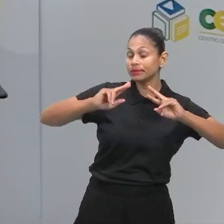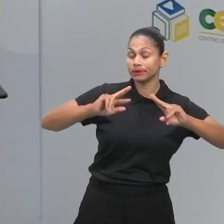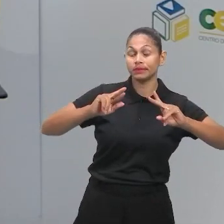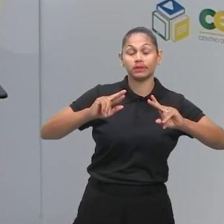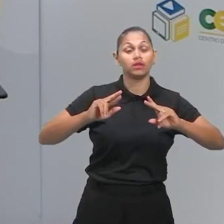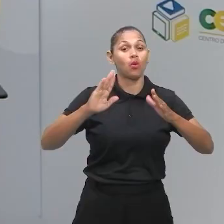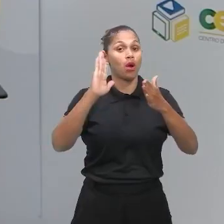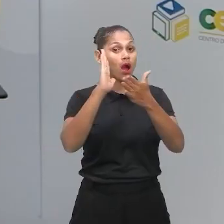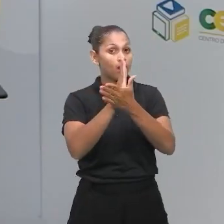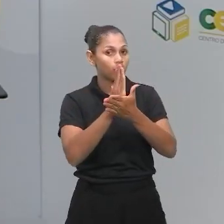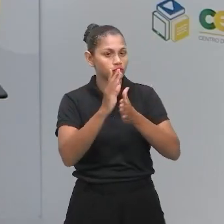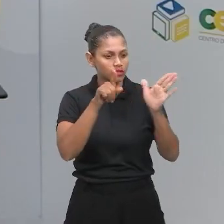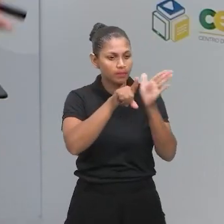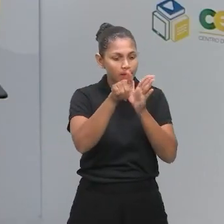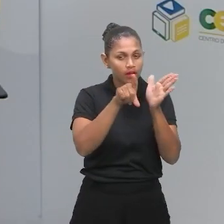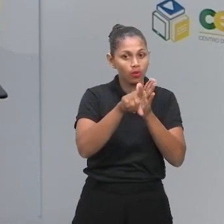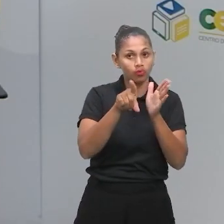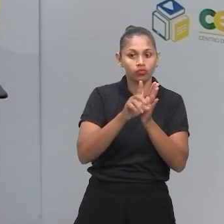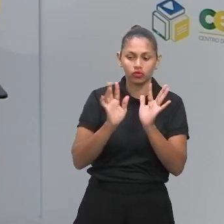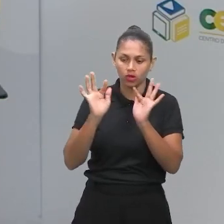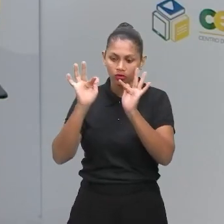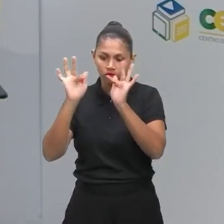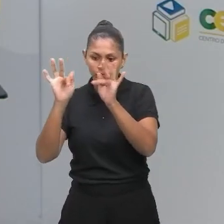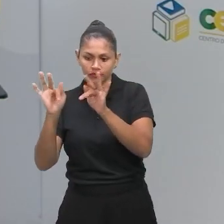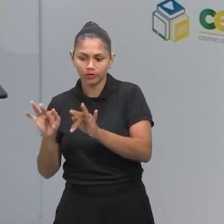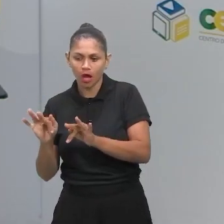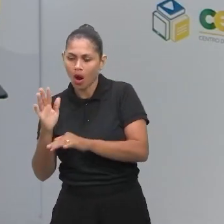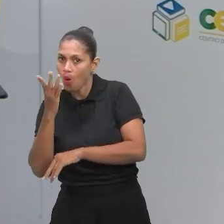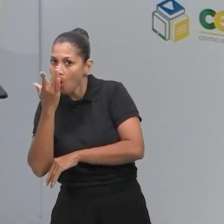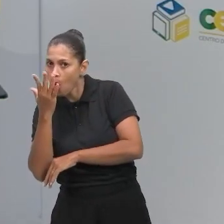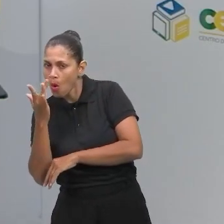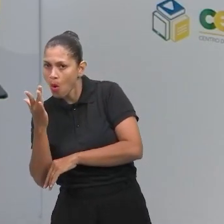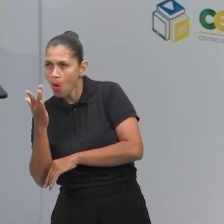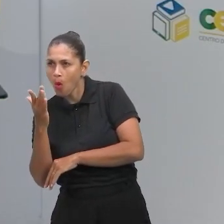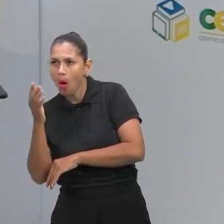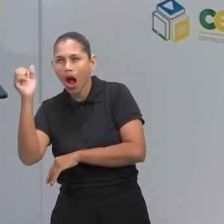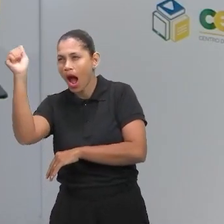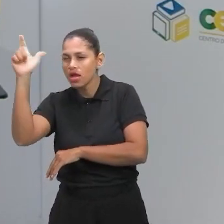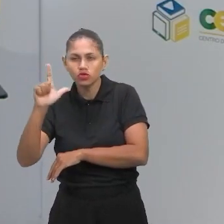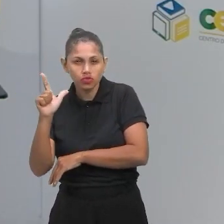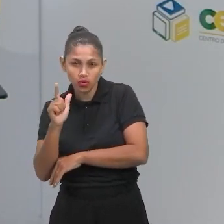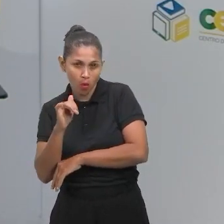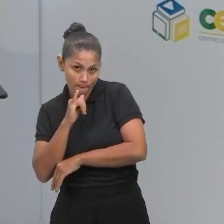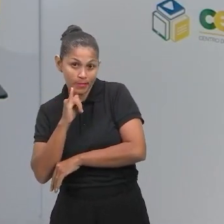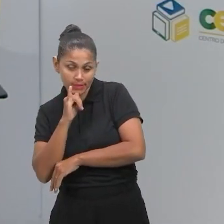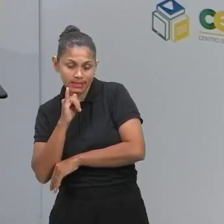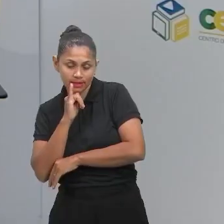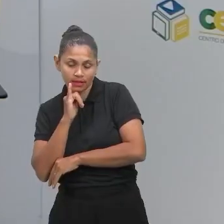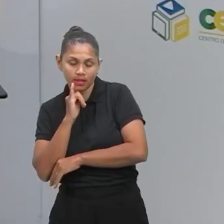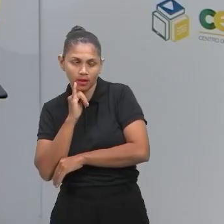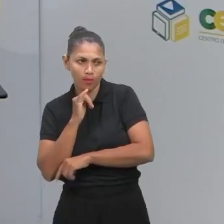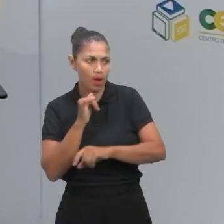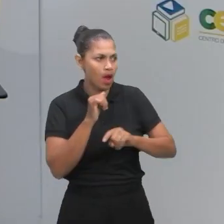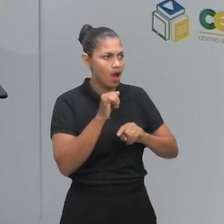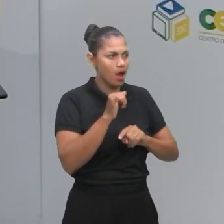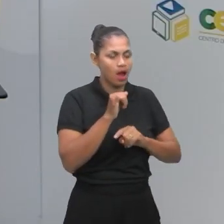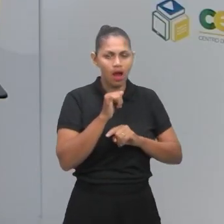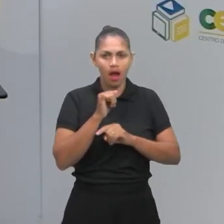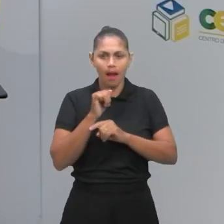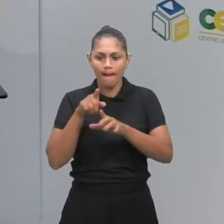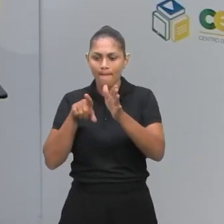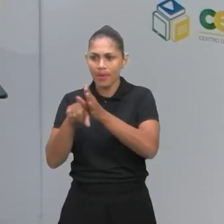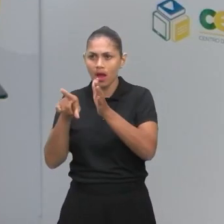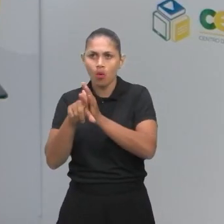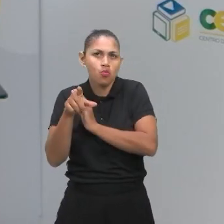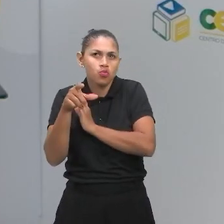no início, às vezes, outra prova vem fácil no final ou no meio da prova. Então, tem que ter muita atenção. O que você deve entender aqui?